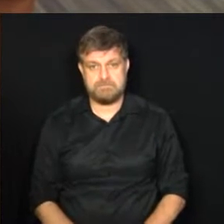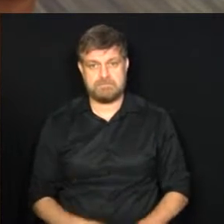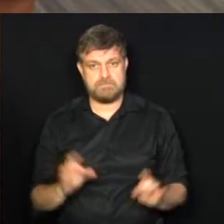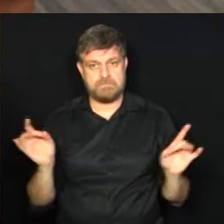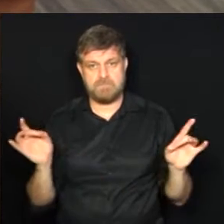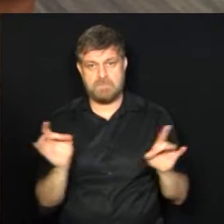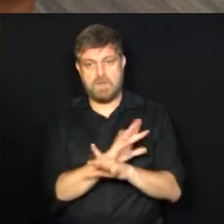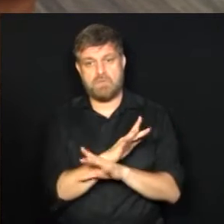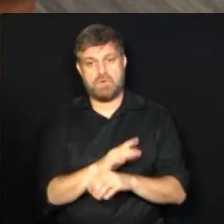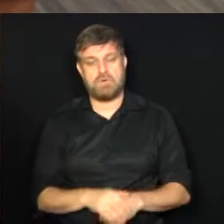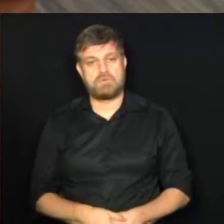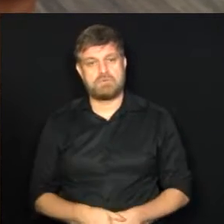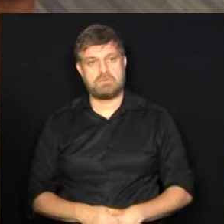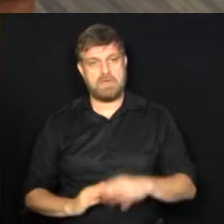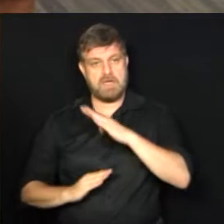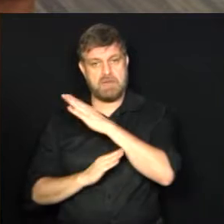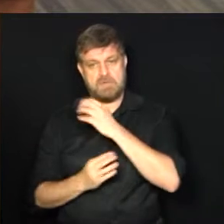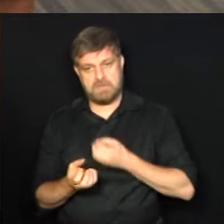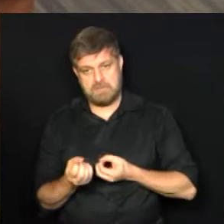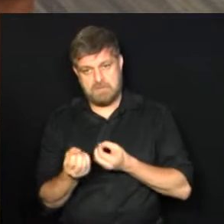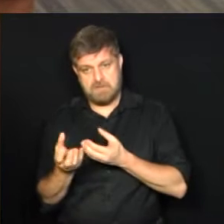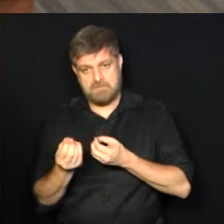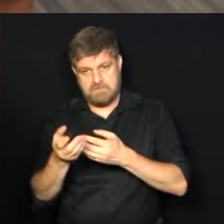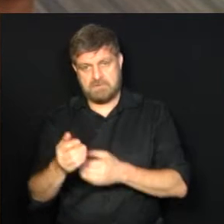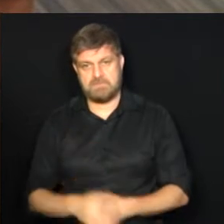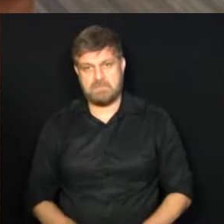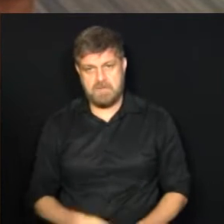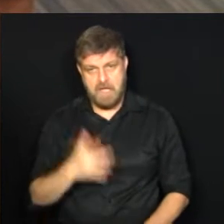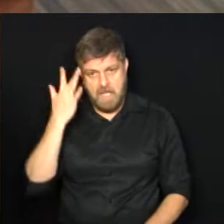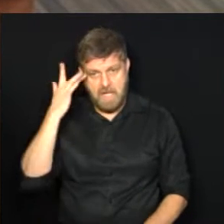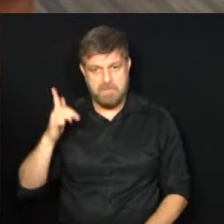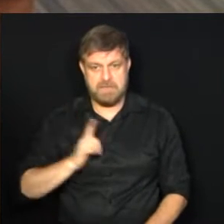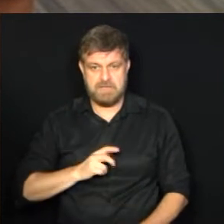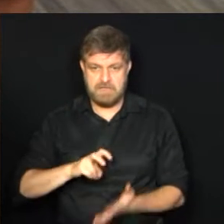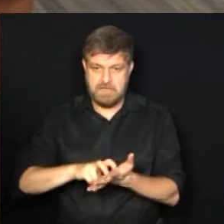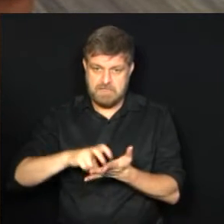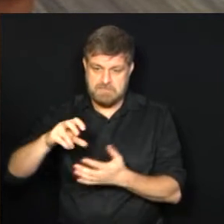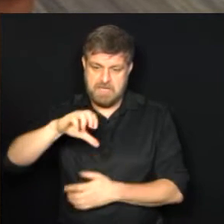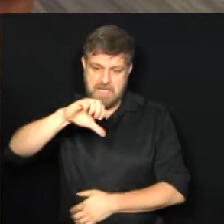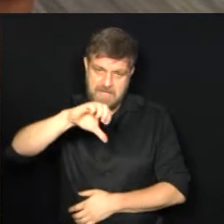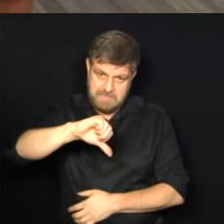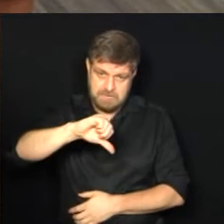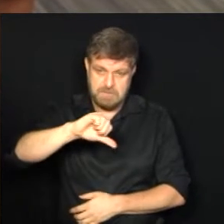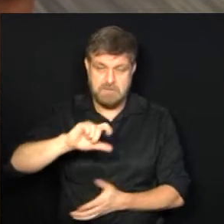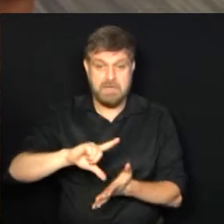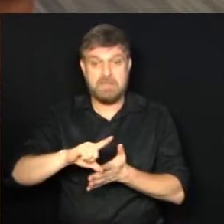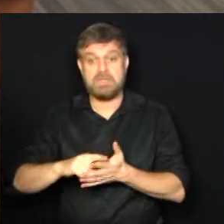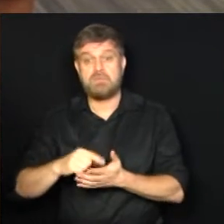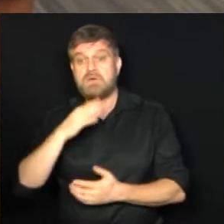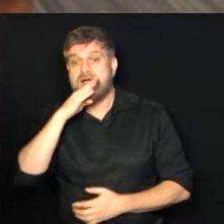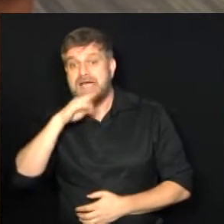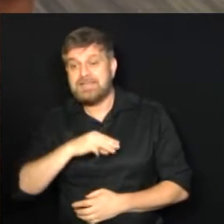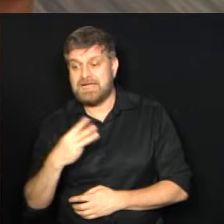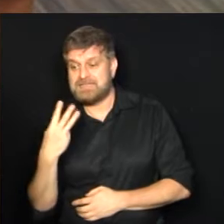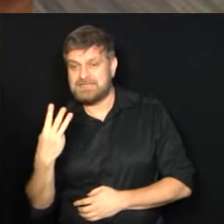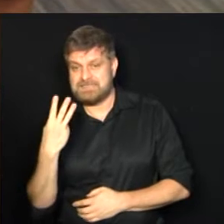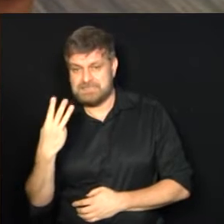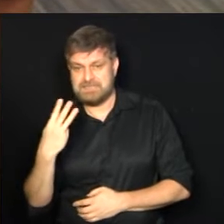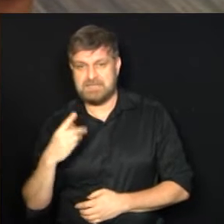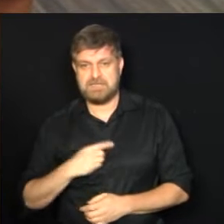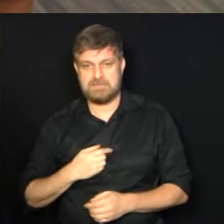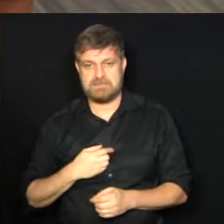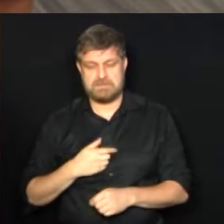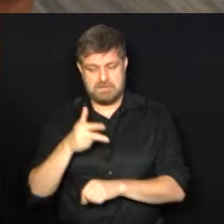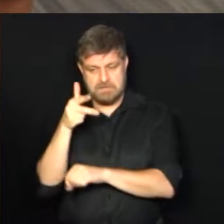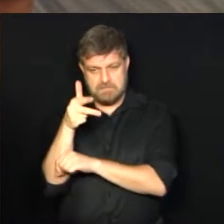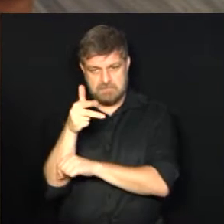assim as notícias do Legislativo com dois eventos na casa amanhã. Um de manhã a partir das 9 e à tarde a partir das 3 horas, tudo